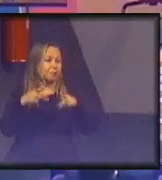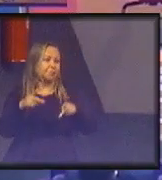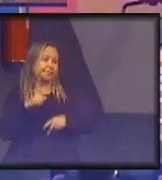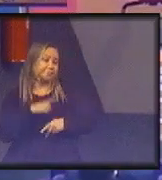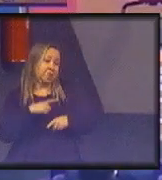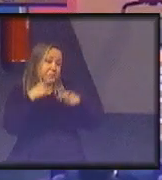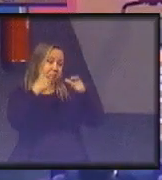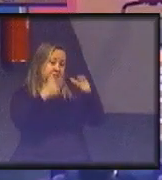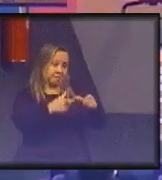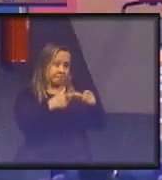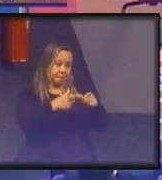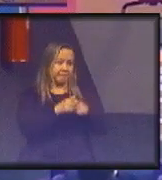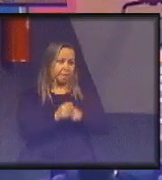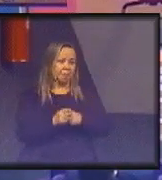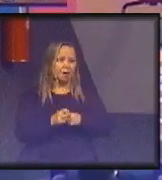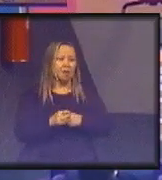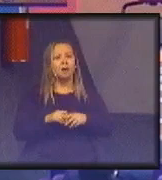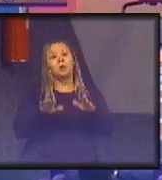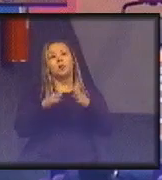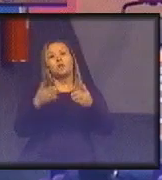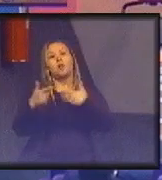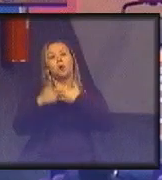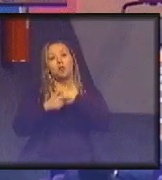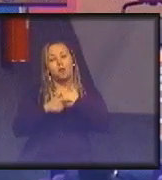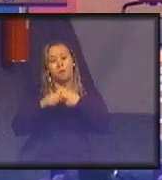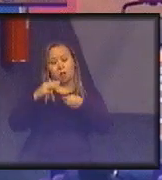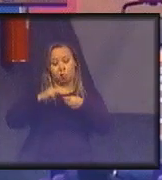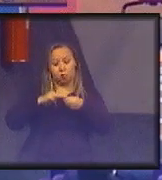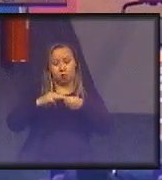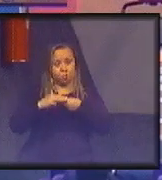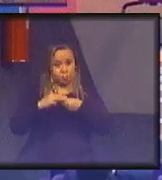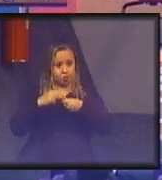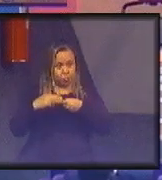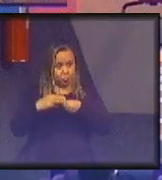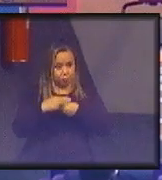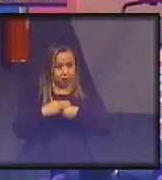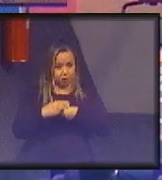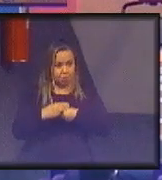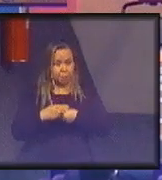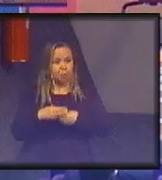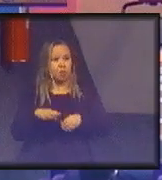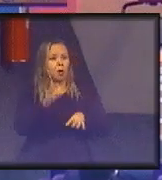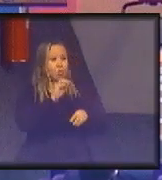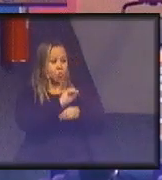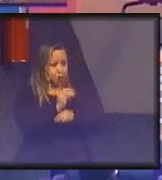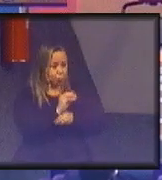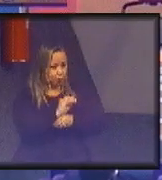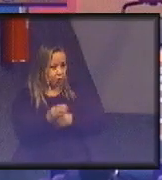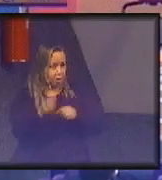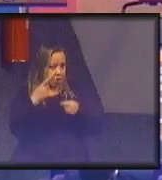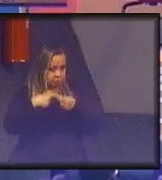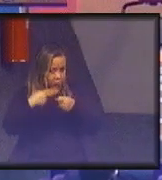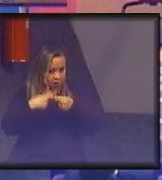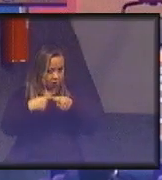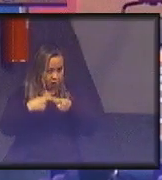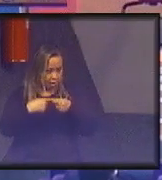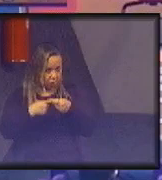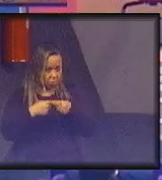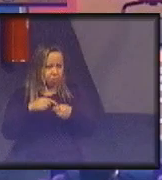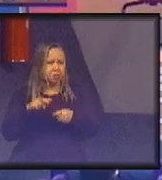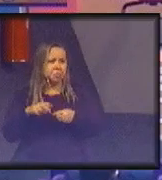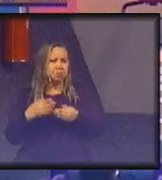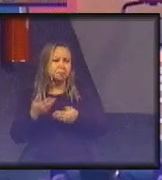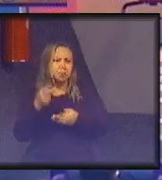outros. qual é o papel do município no zoneamento da cidade, prever